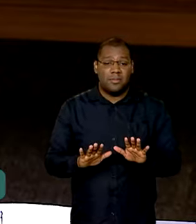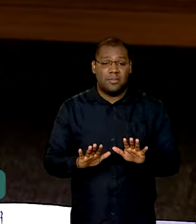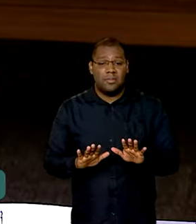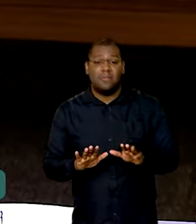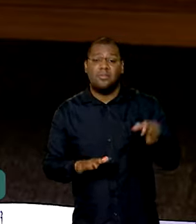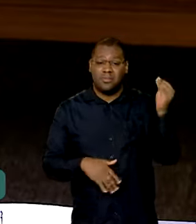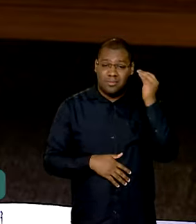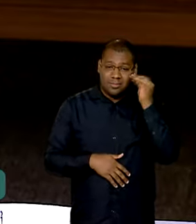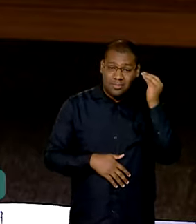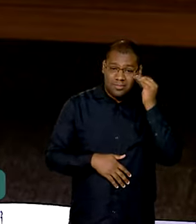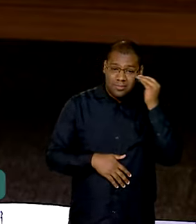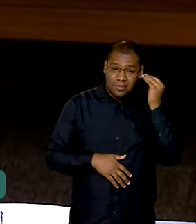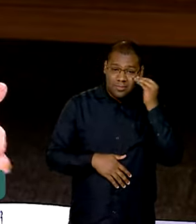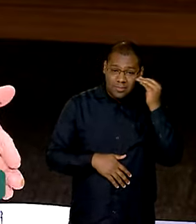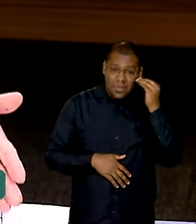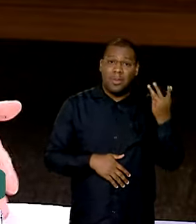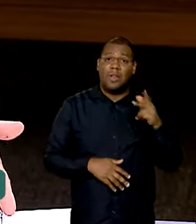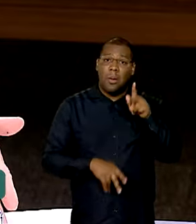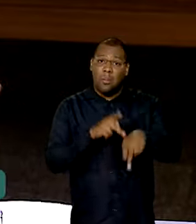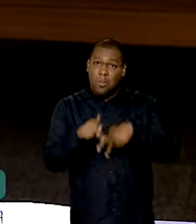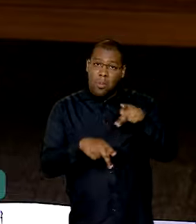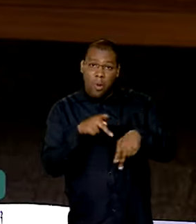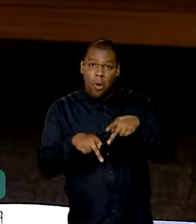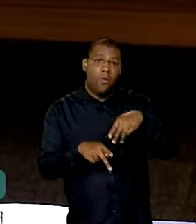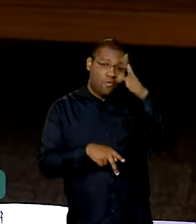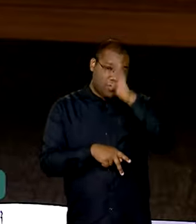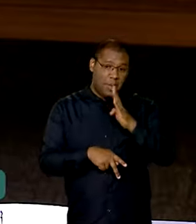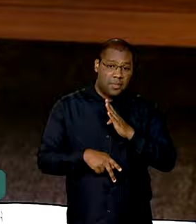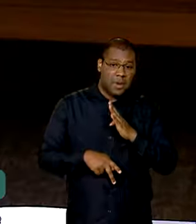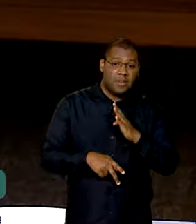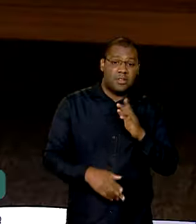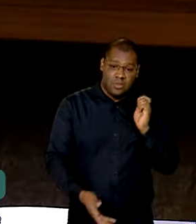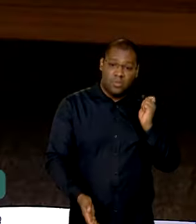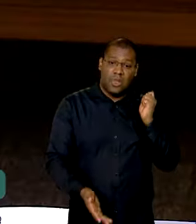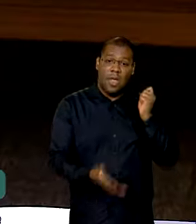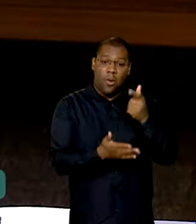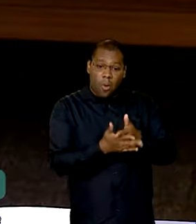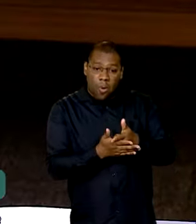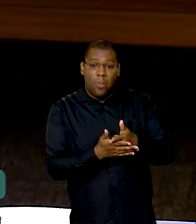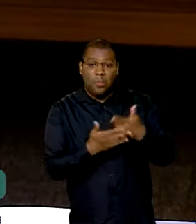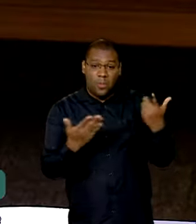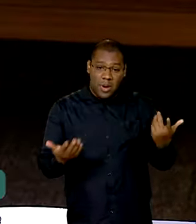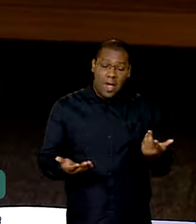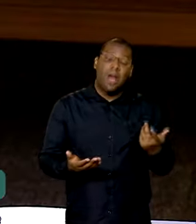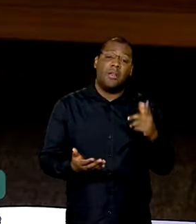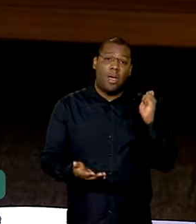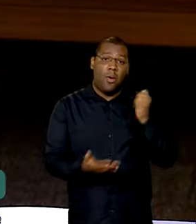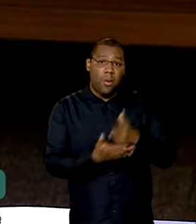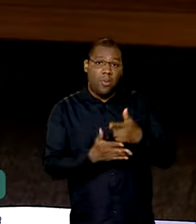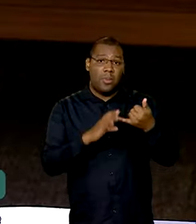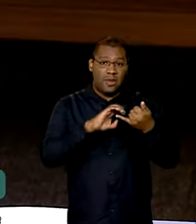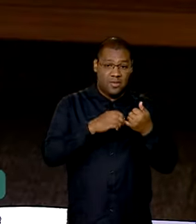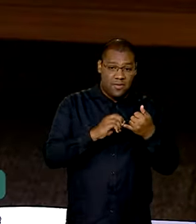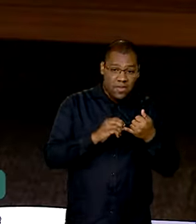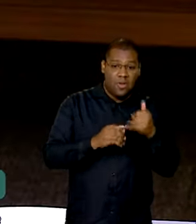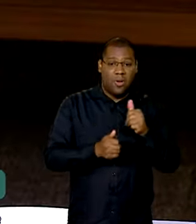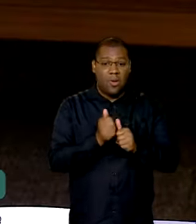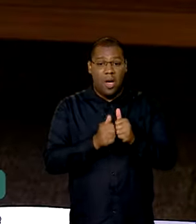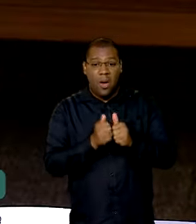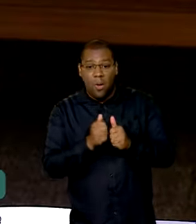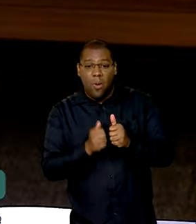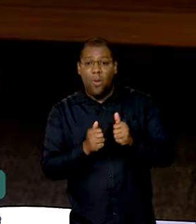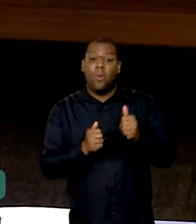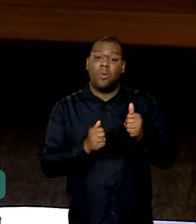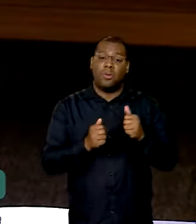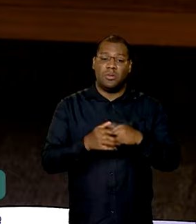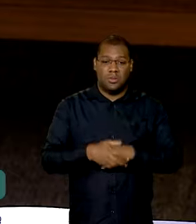a gente coloque na mesa do povo brasileiro o preço compatível com aquilo que ele ganha. A gente tem que cuidar desse país. Dito isso, eu vou te dizer os negócios. A